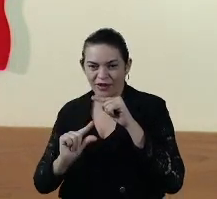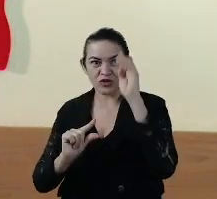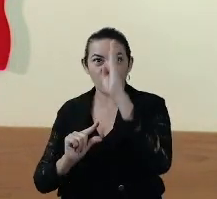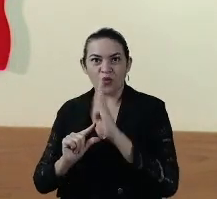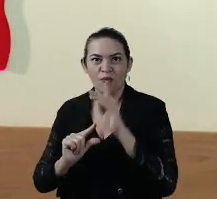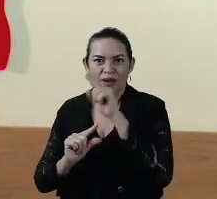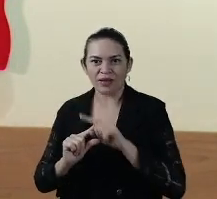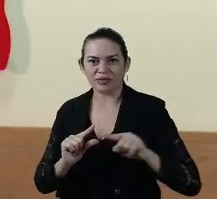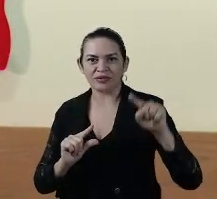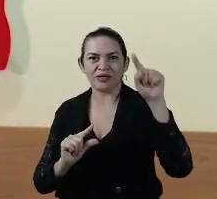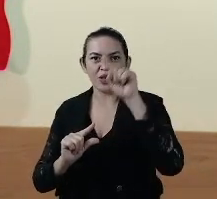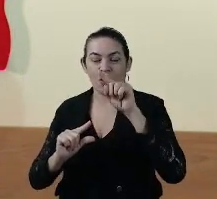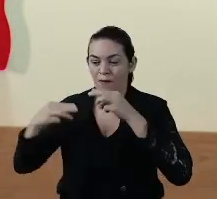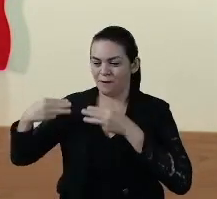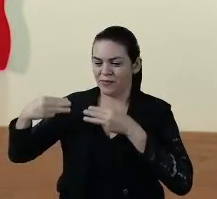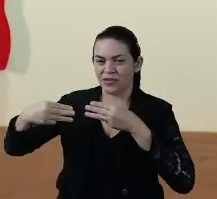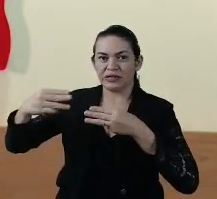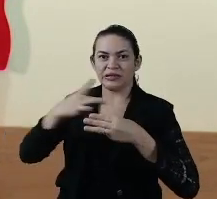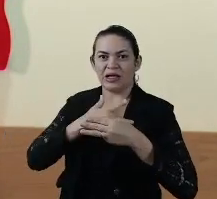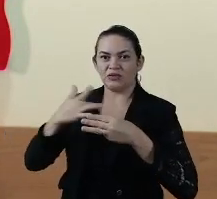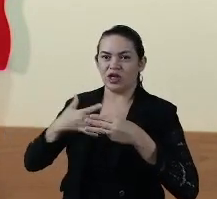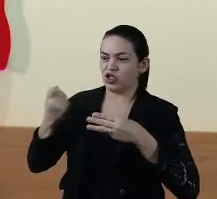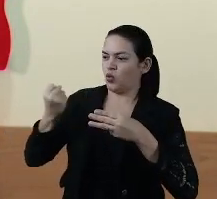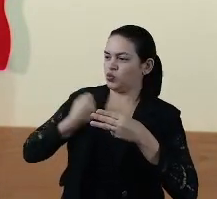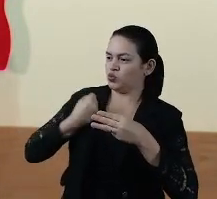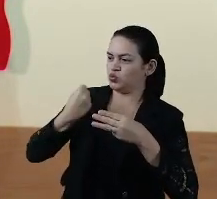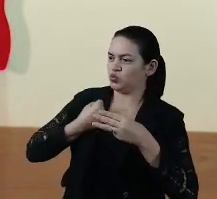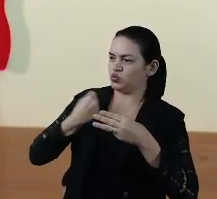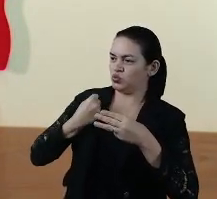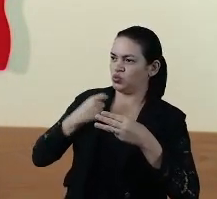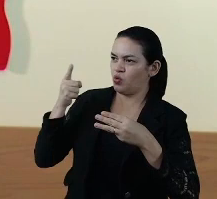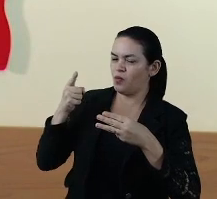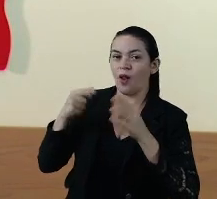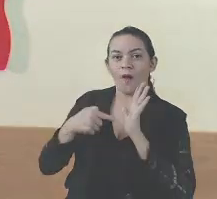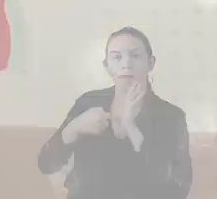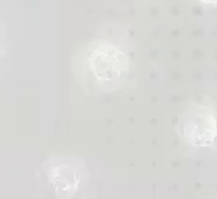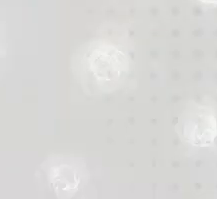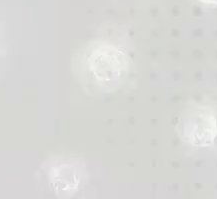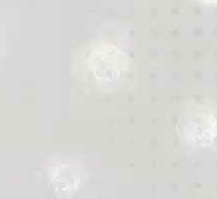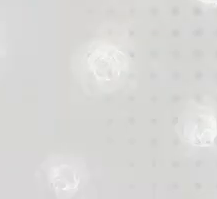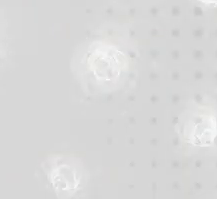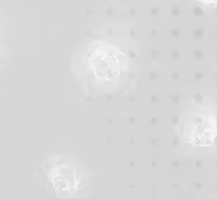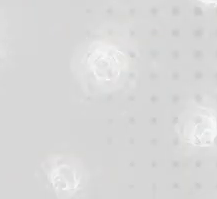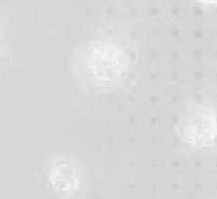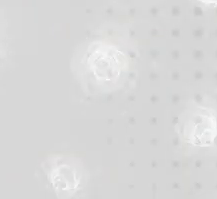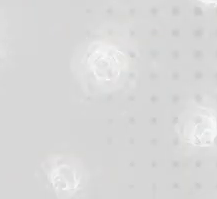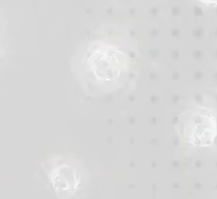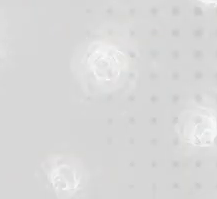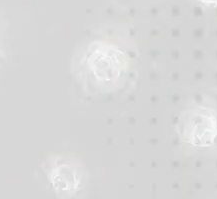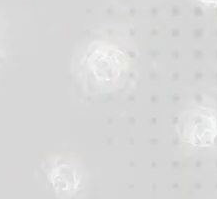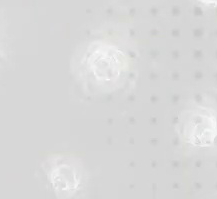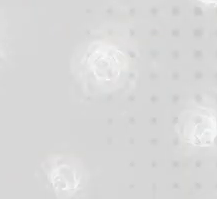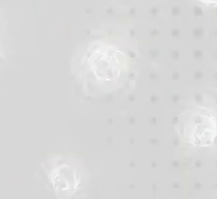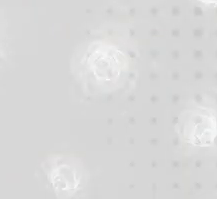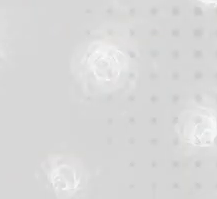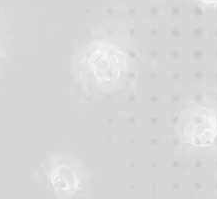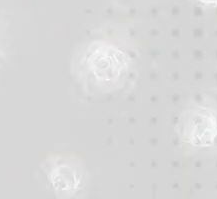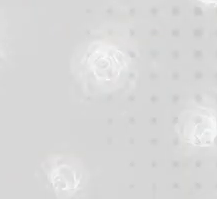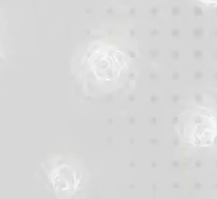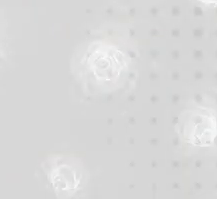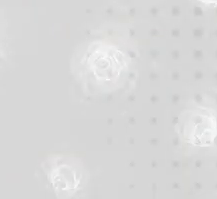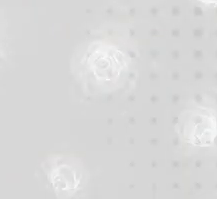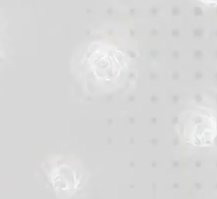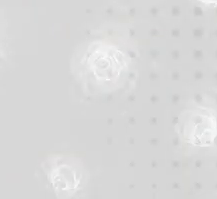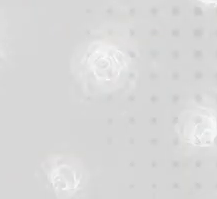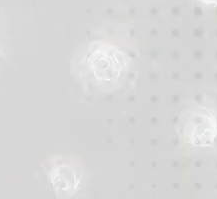oficiais do Ministério da Saúde mostram que a taxa brasileira está na ordem de 6,5, a